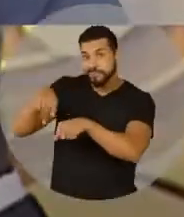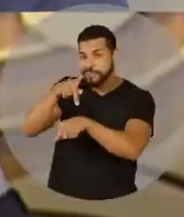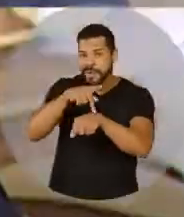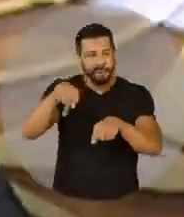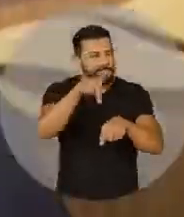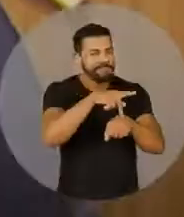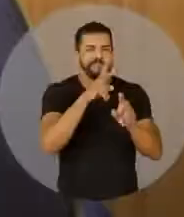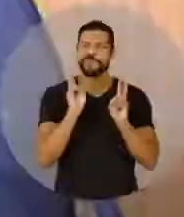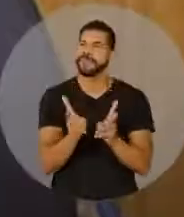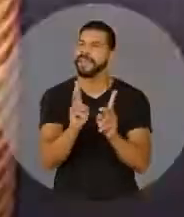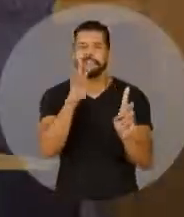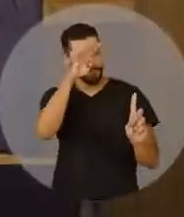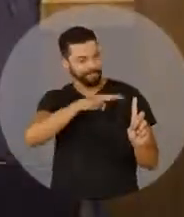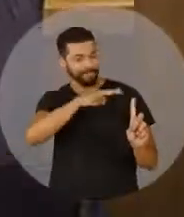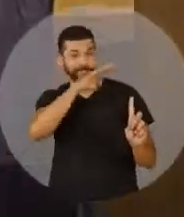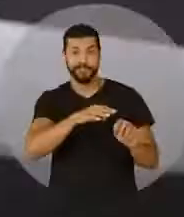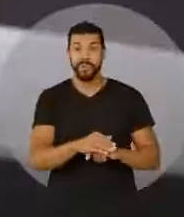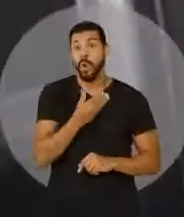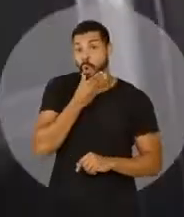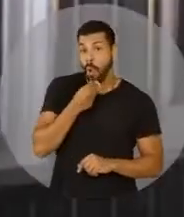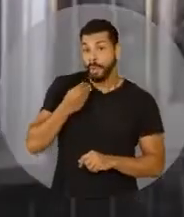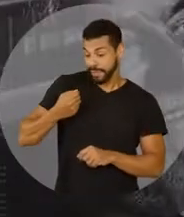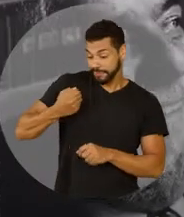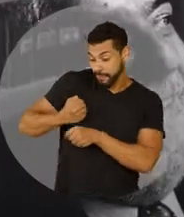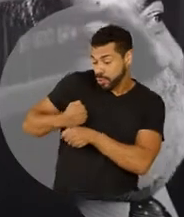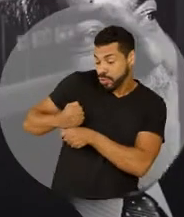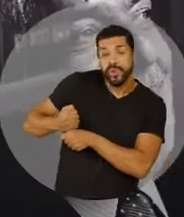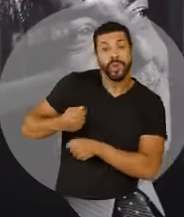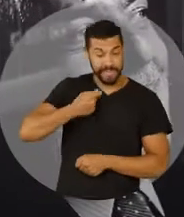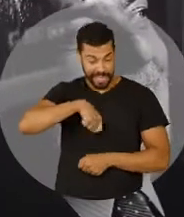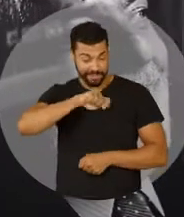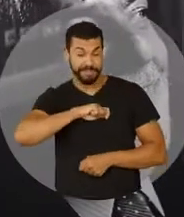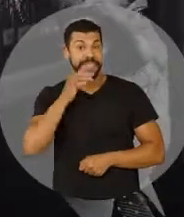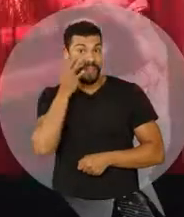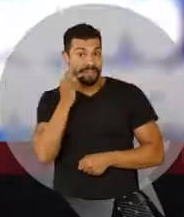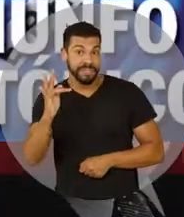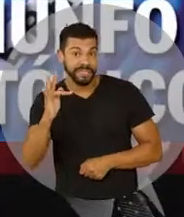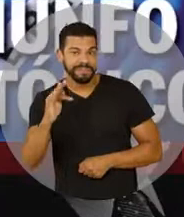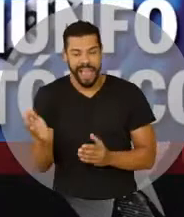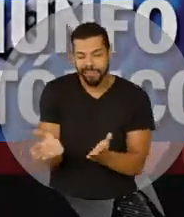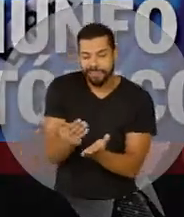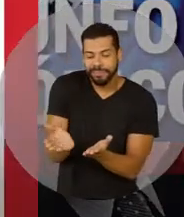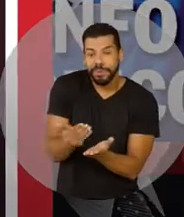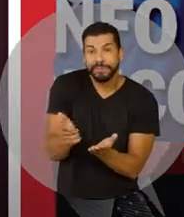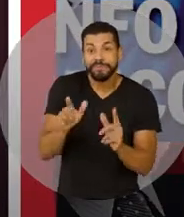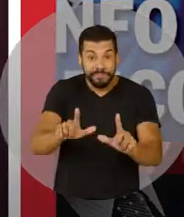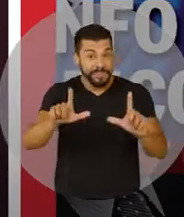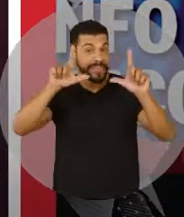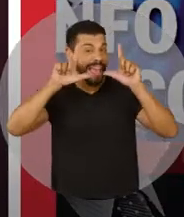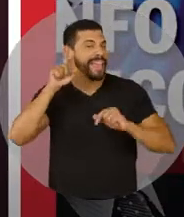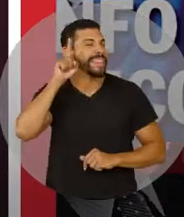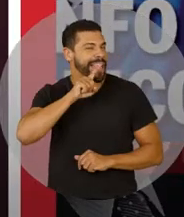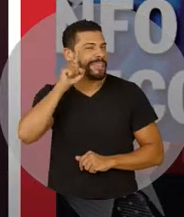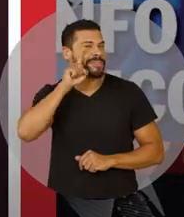lideranças sempre admiraram o Lula. Já foi o homem do ano na França, na Espanha e agora é capa de novo